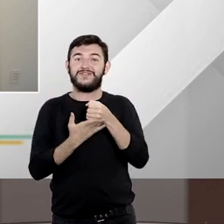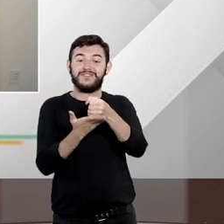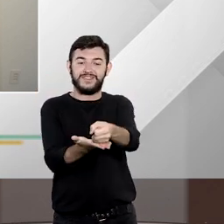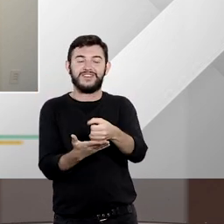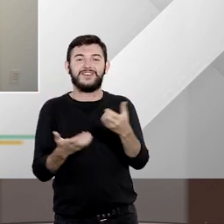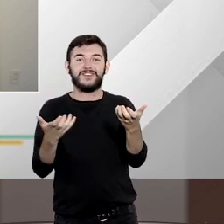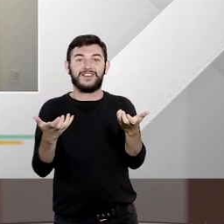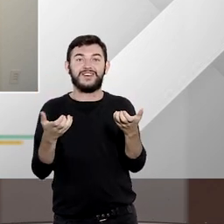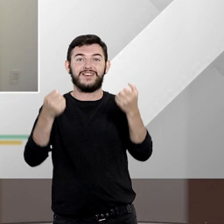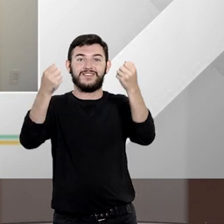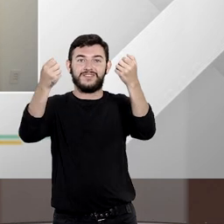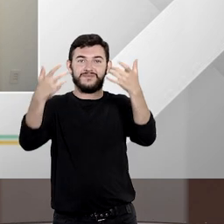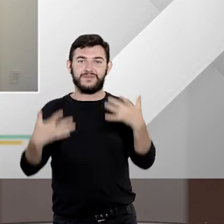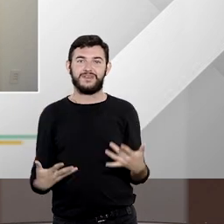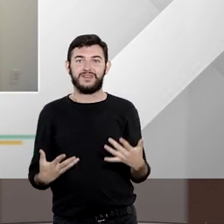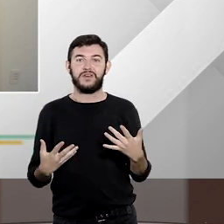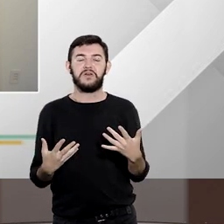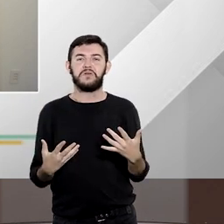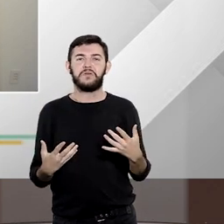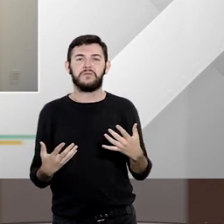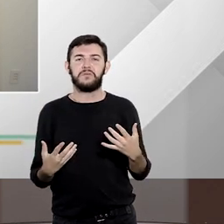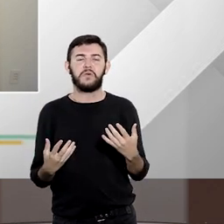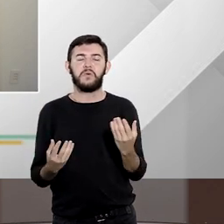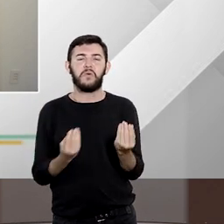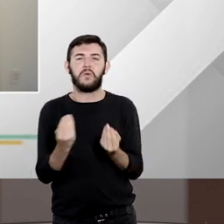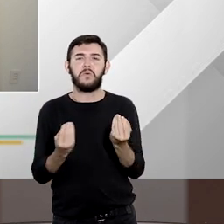serve e quem é legitimado a impetrá-lo